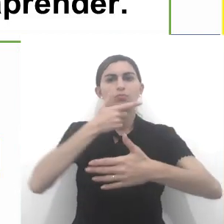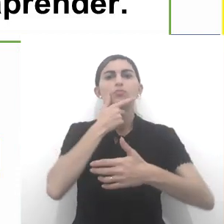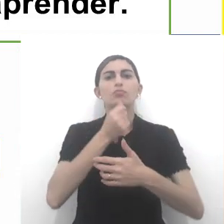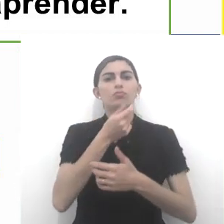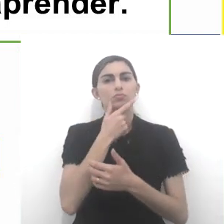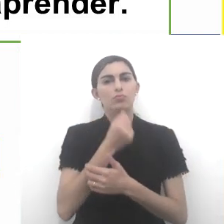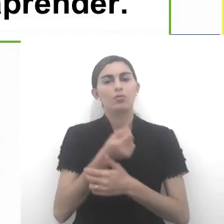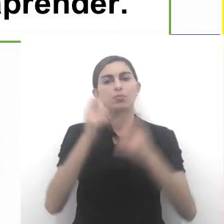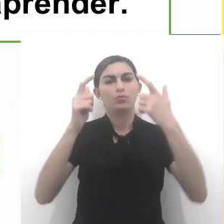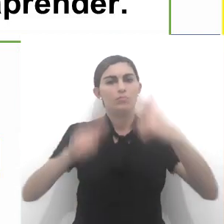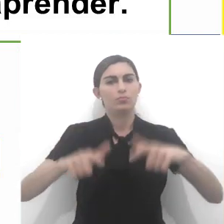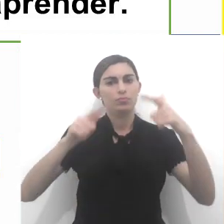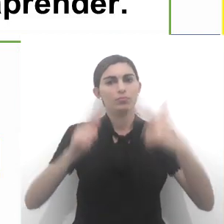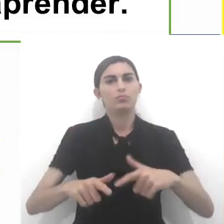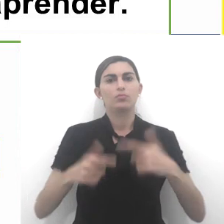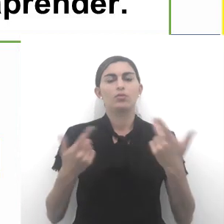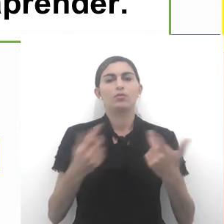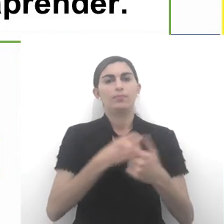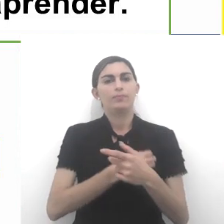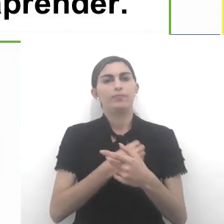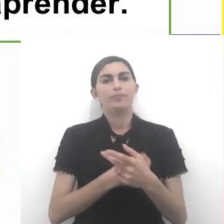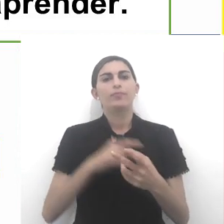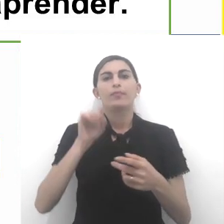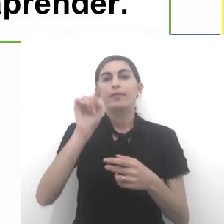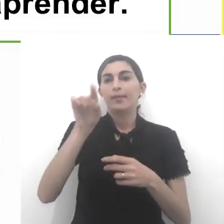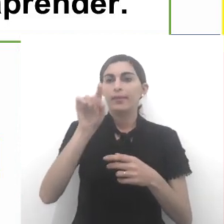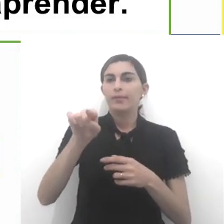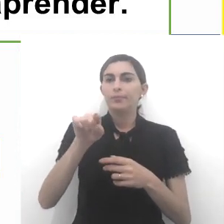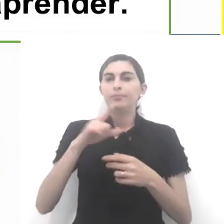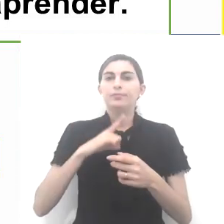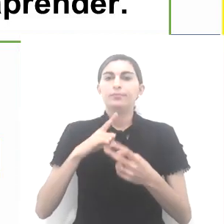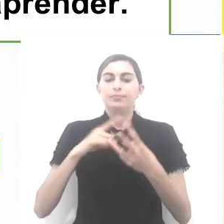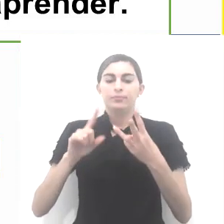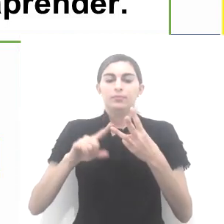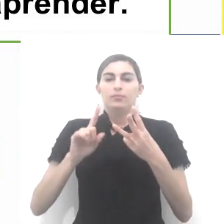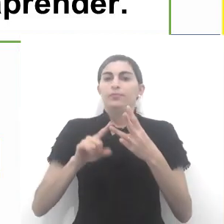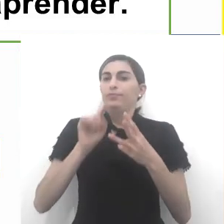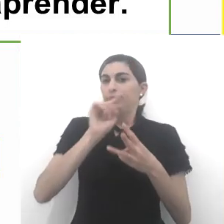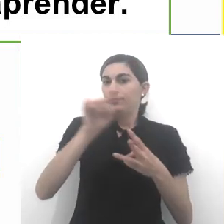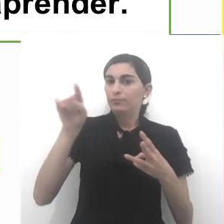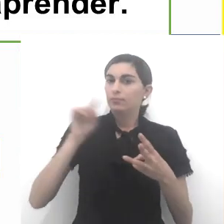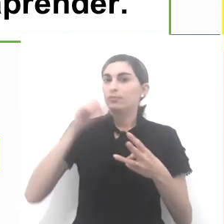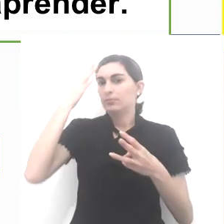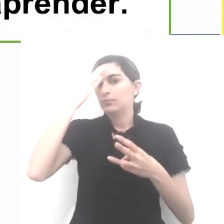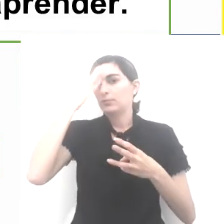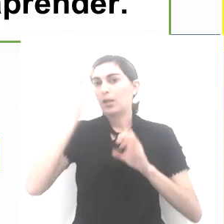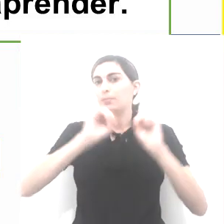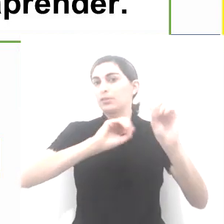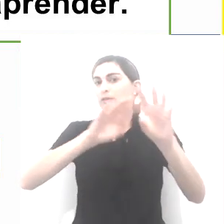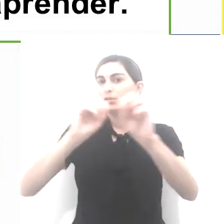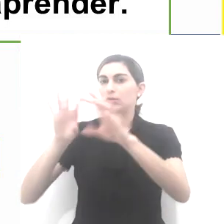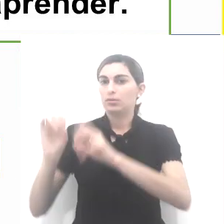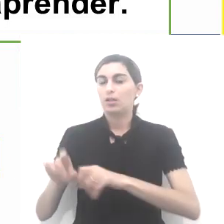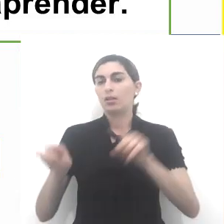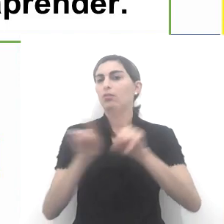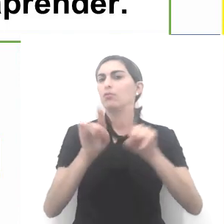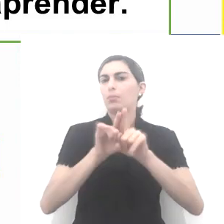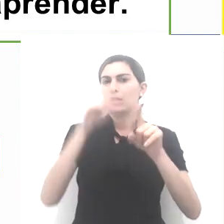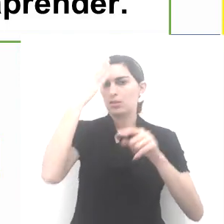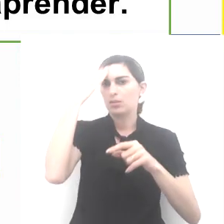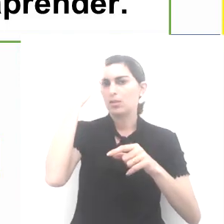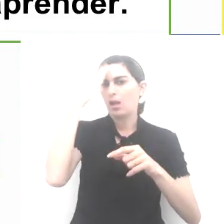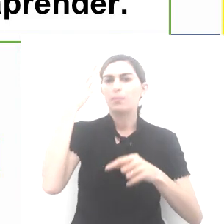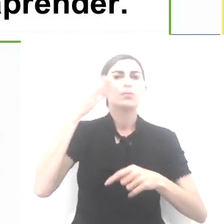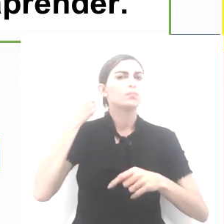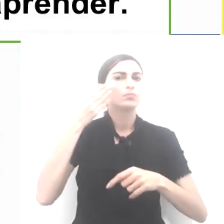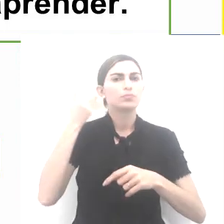o homem e o seu ambiente de vida. É aquele, no terceiro ponto, é aquele que sabe ensinar e também sabe